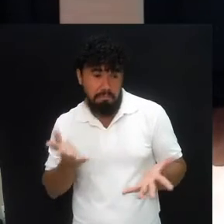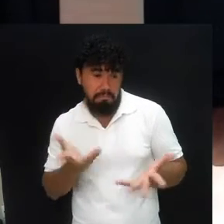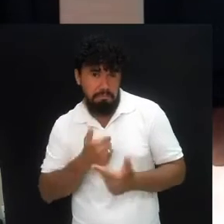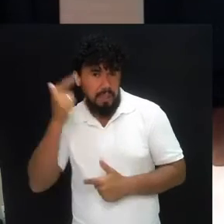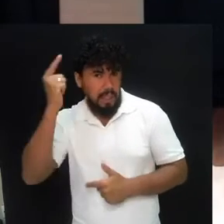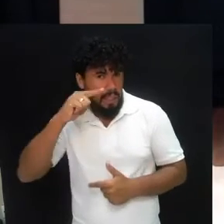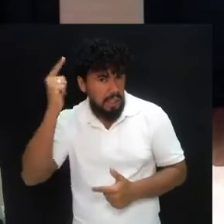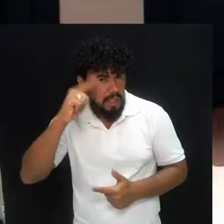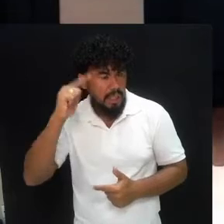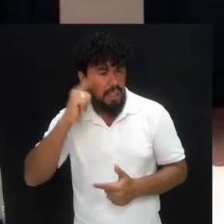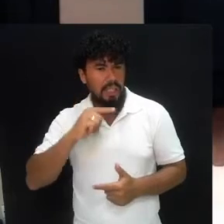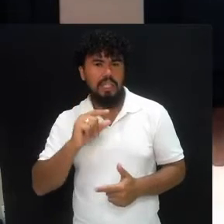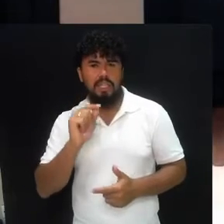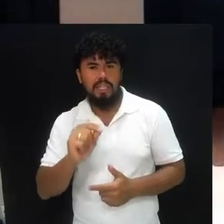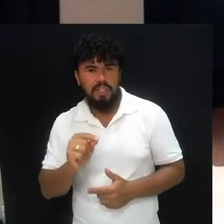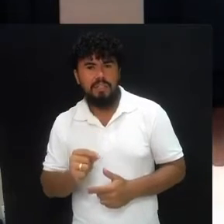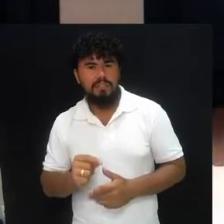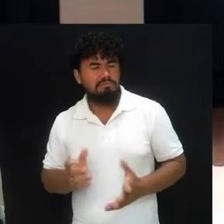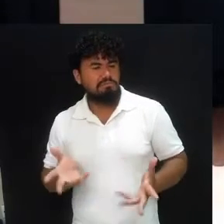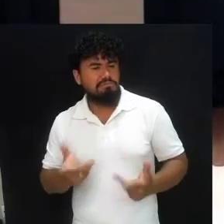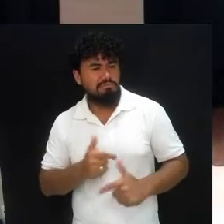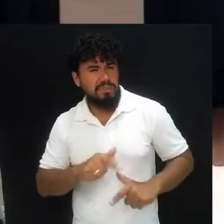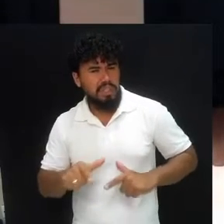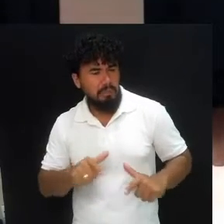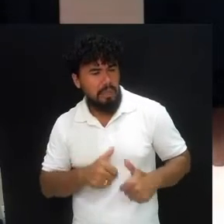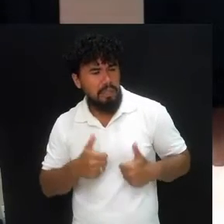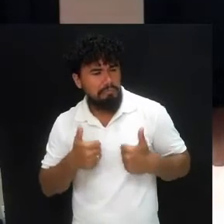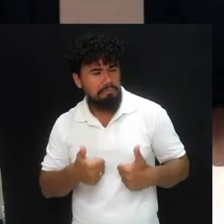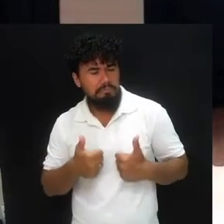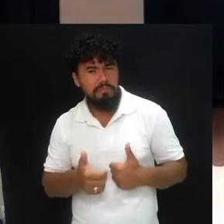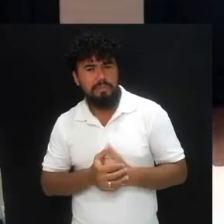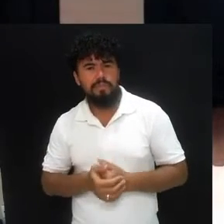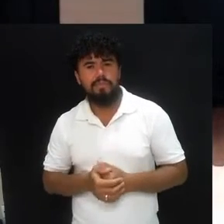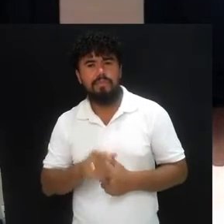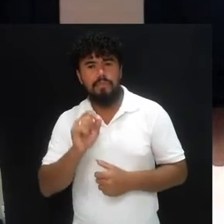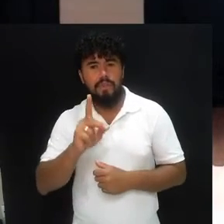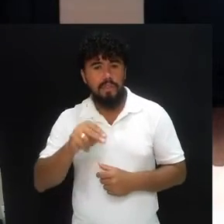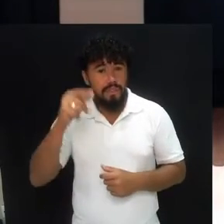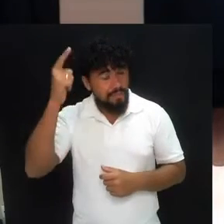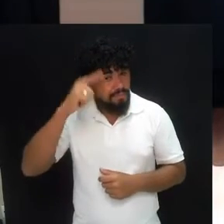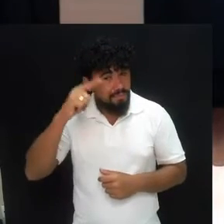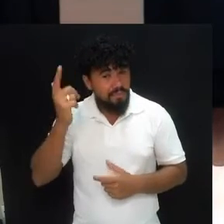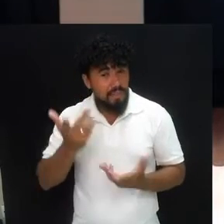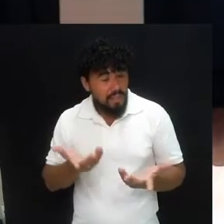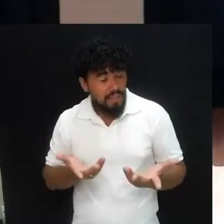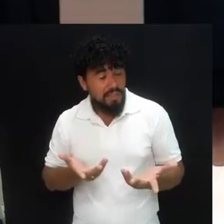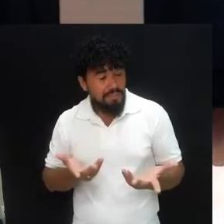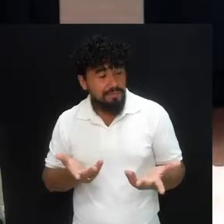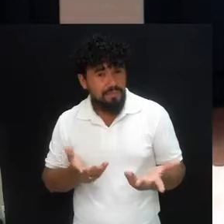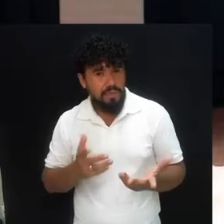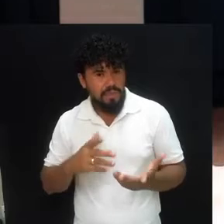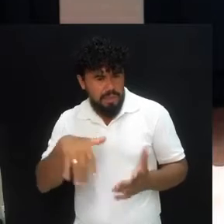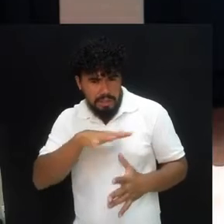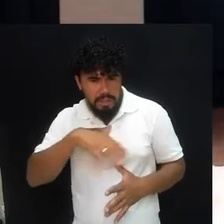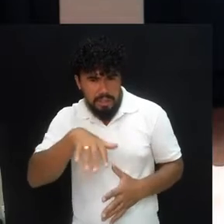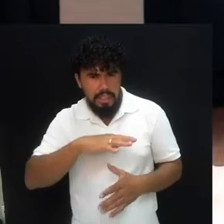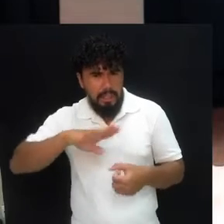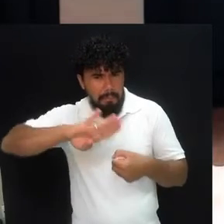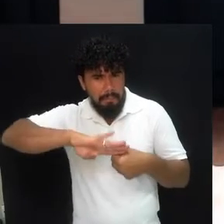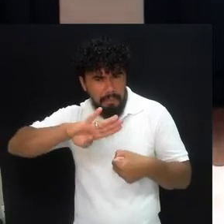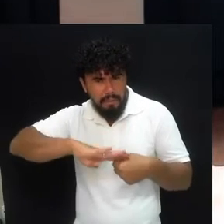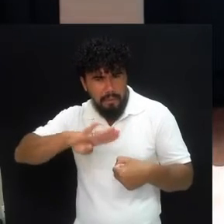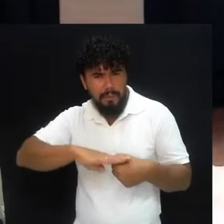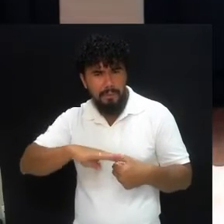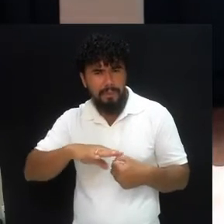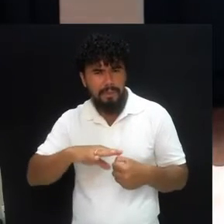líder. Daniel fazia um brilhante trabalho ali, juntamente com aquele reinado específico na